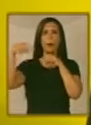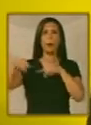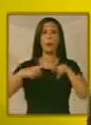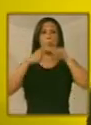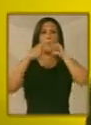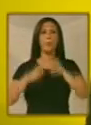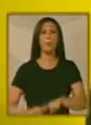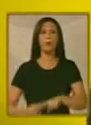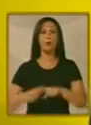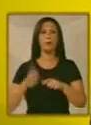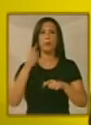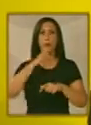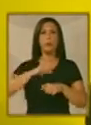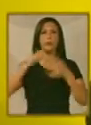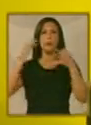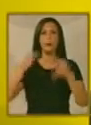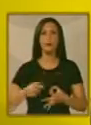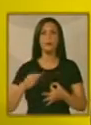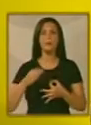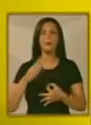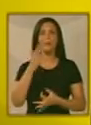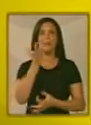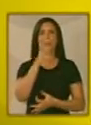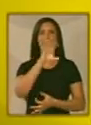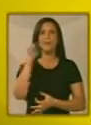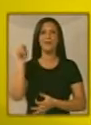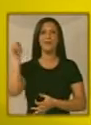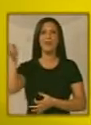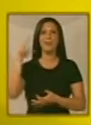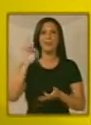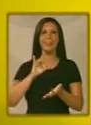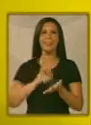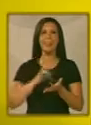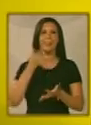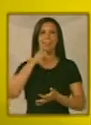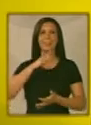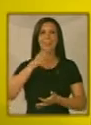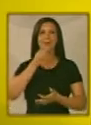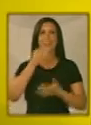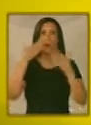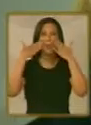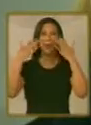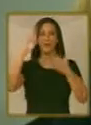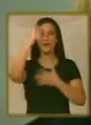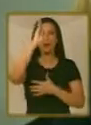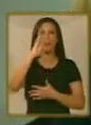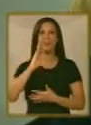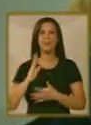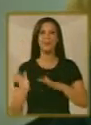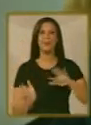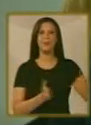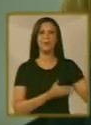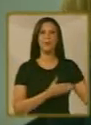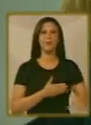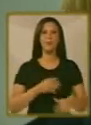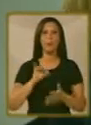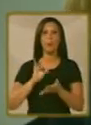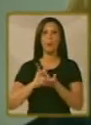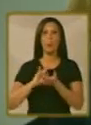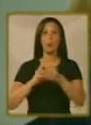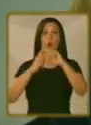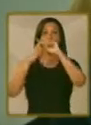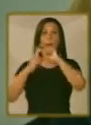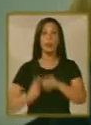maneira possível e tenham condições de bater os seus recordes e que levem a melhor imagem do Brasil. Com certeza. E essa é uma